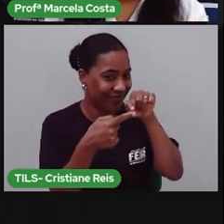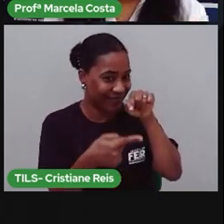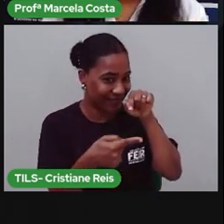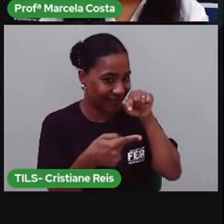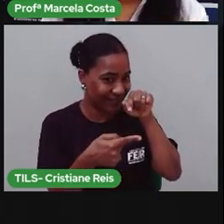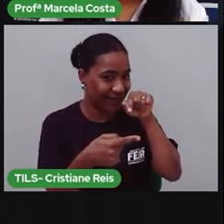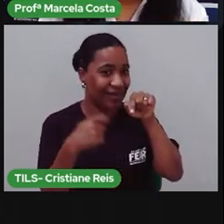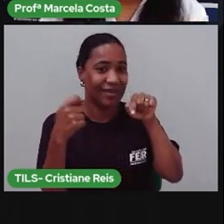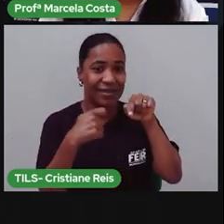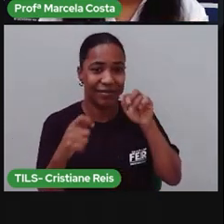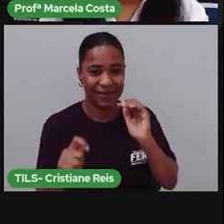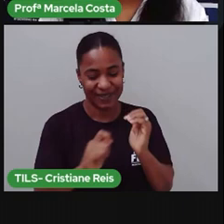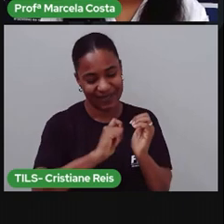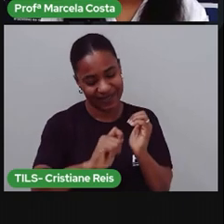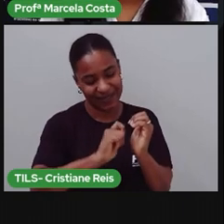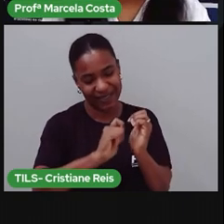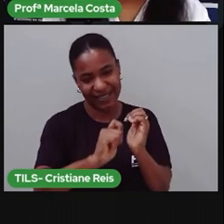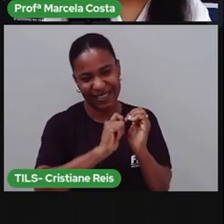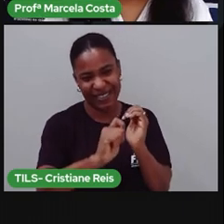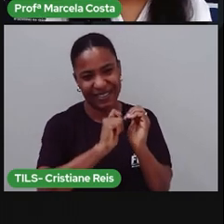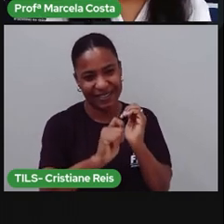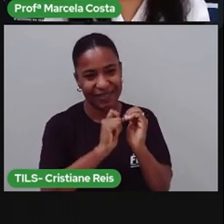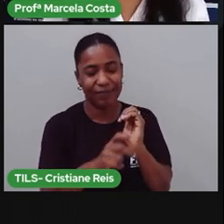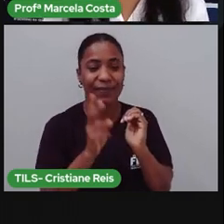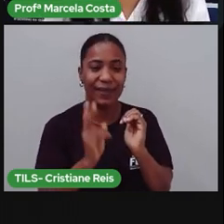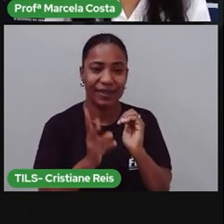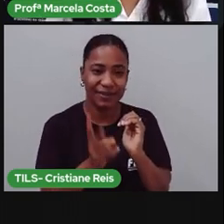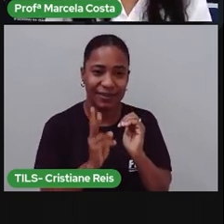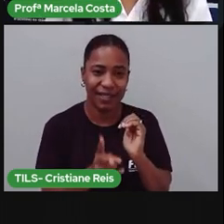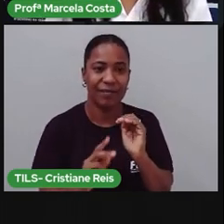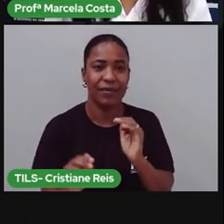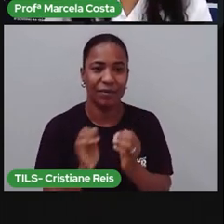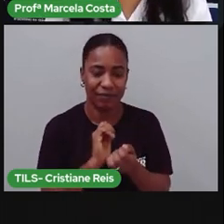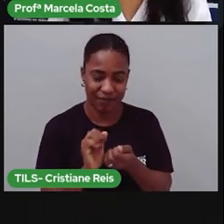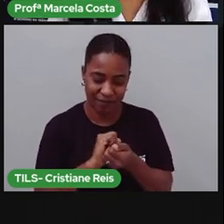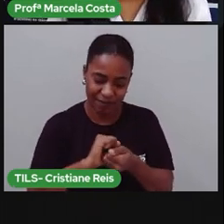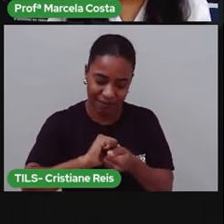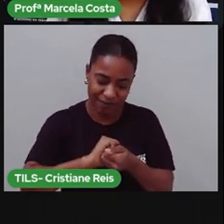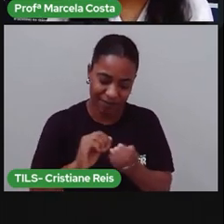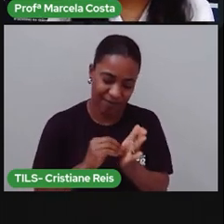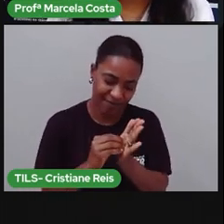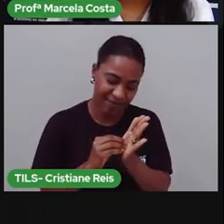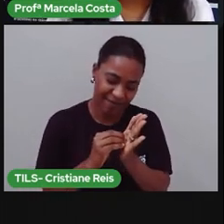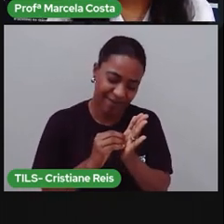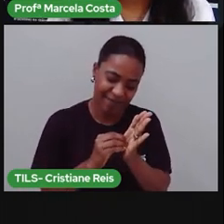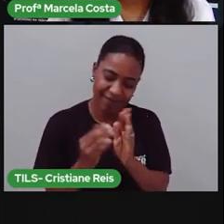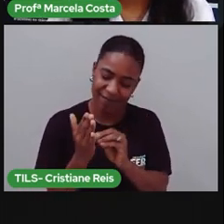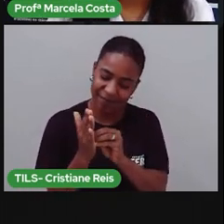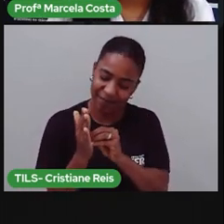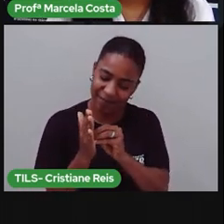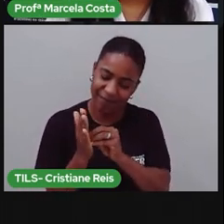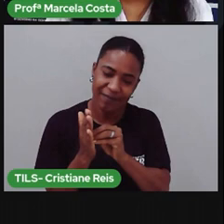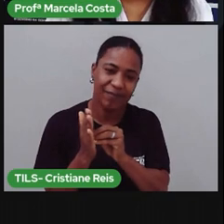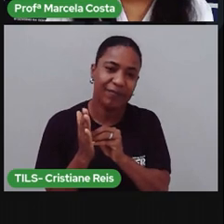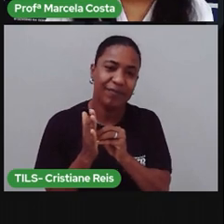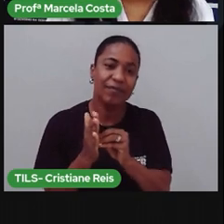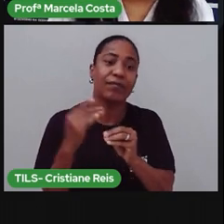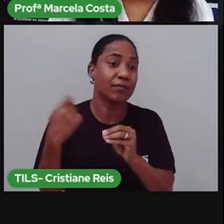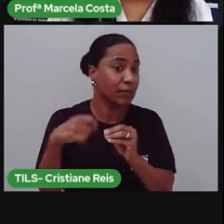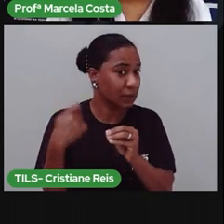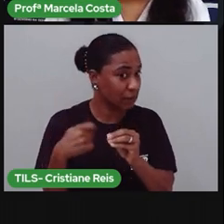escovar suas unhas. Sempre que você for lavar a mão. Pra não deixar nenhuma sujeira acumulada.